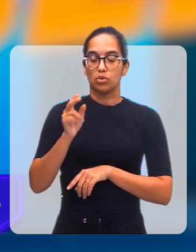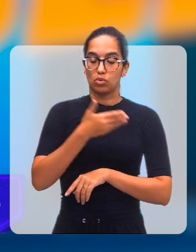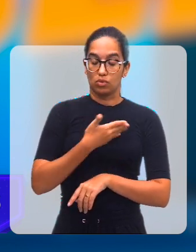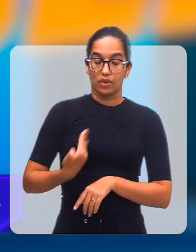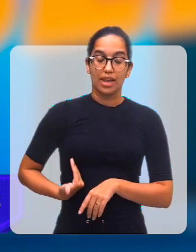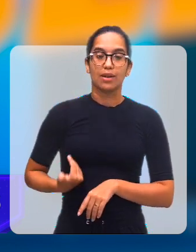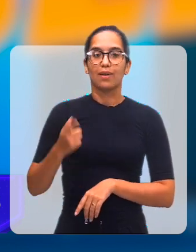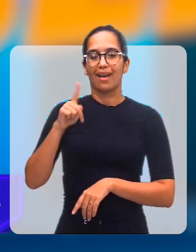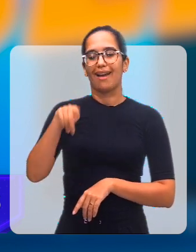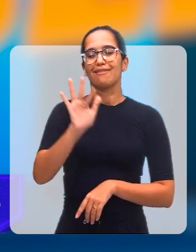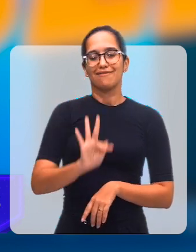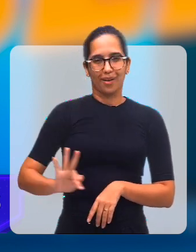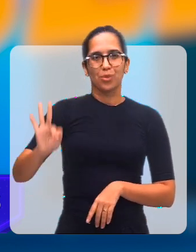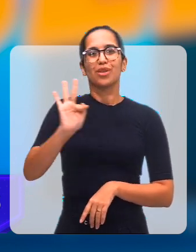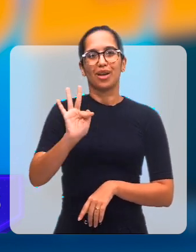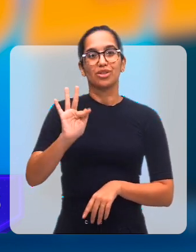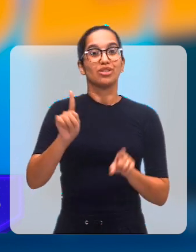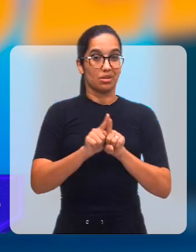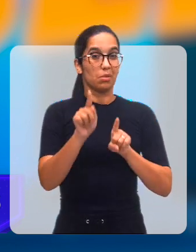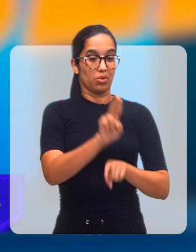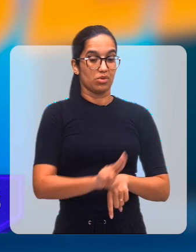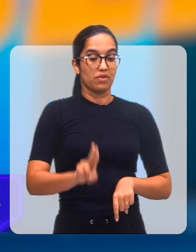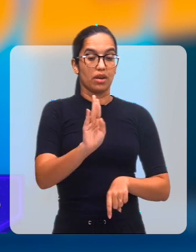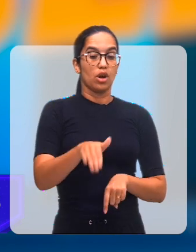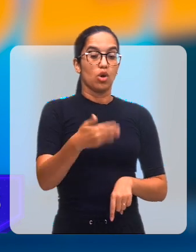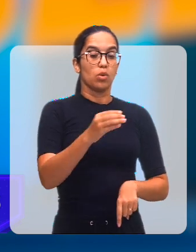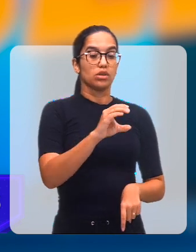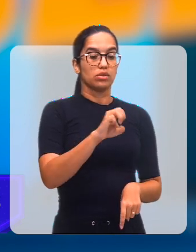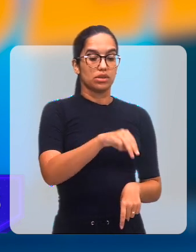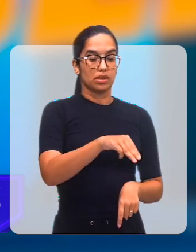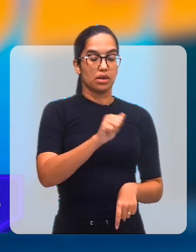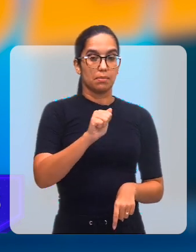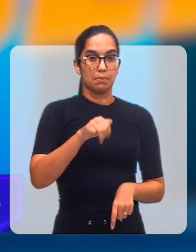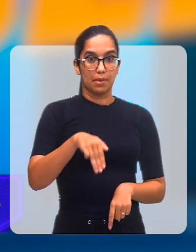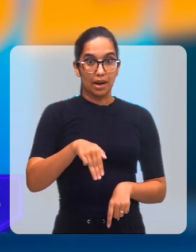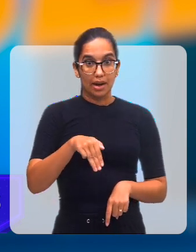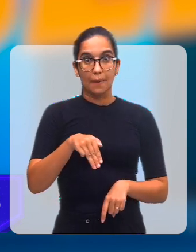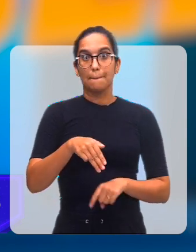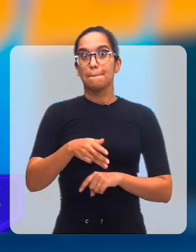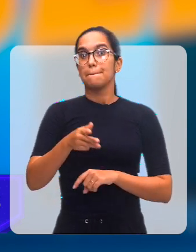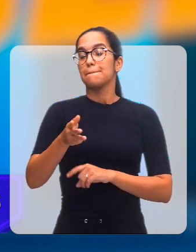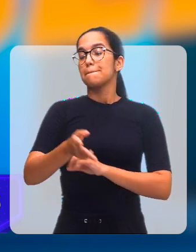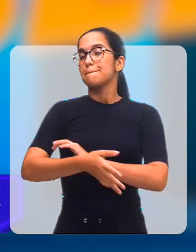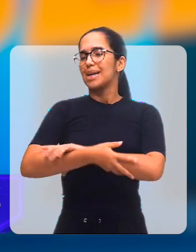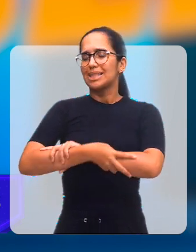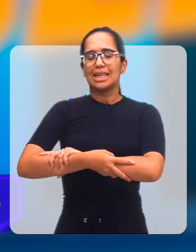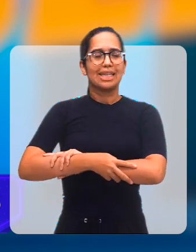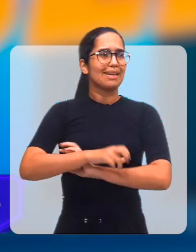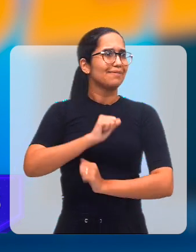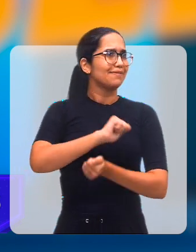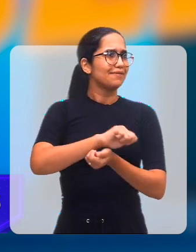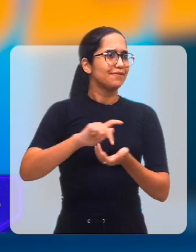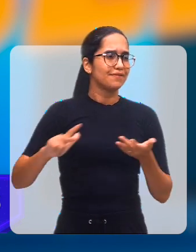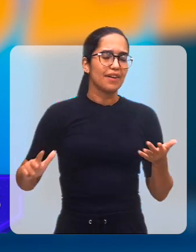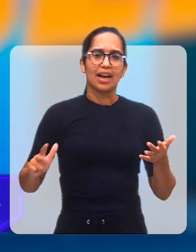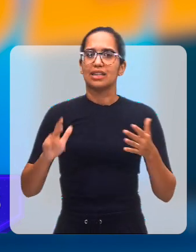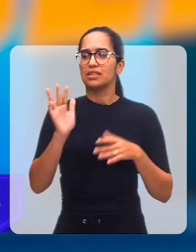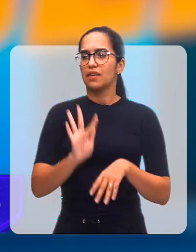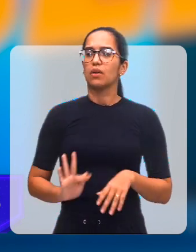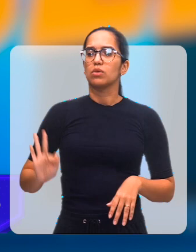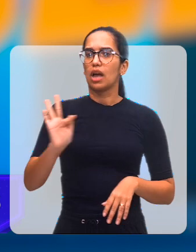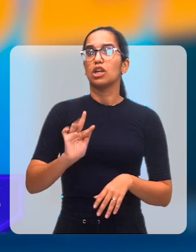desde o início que o CEMAN foi instalado, é uma parceria muito grande com todas as faculdades e universidades de